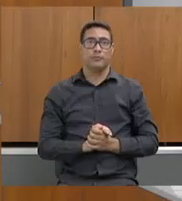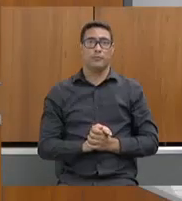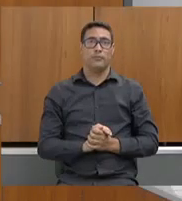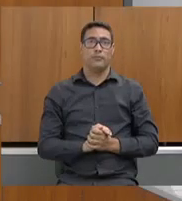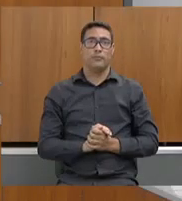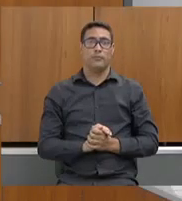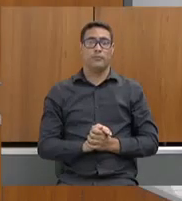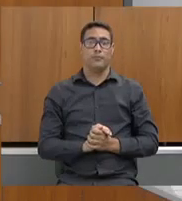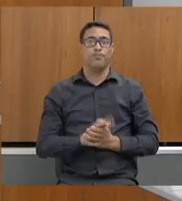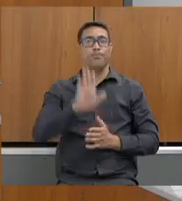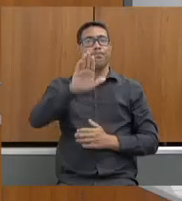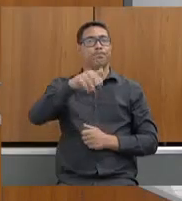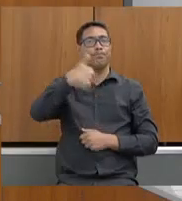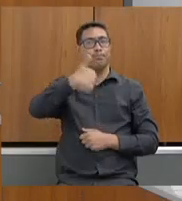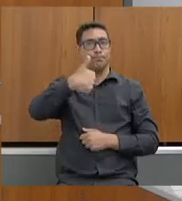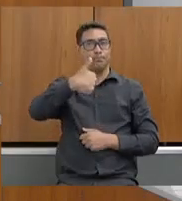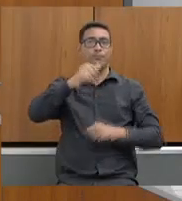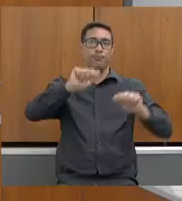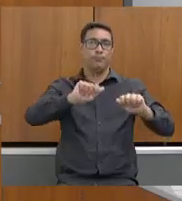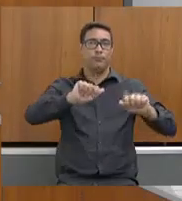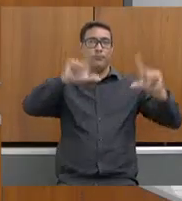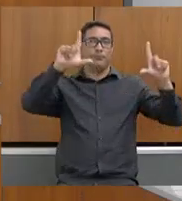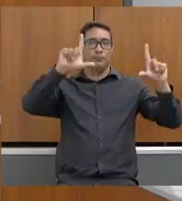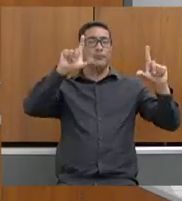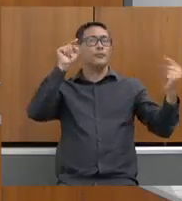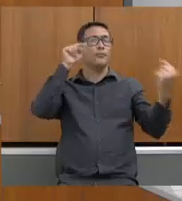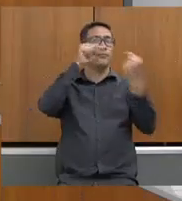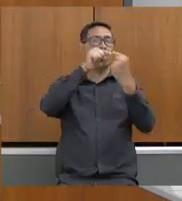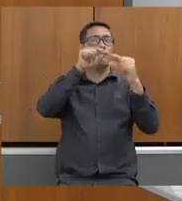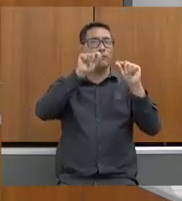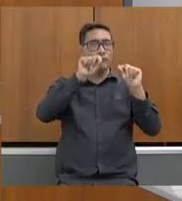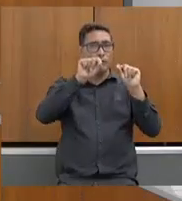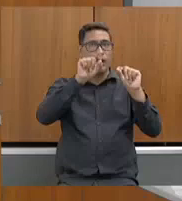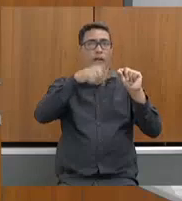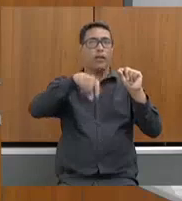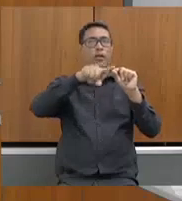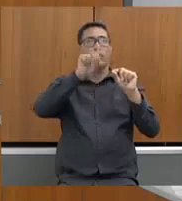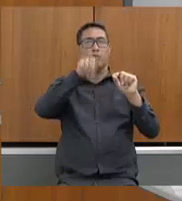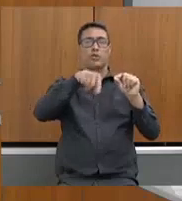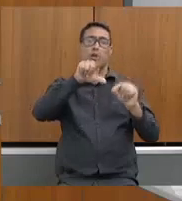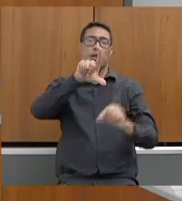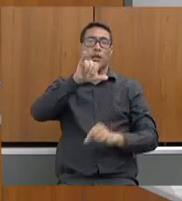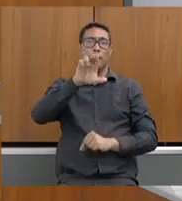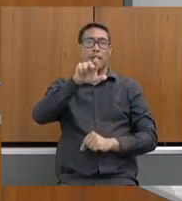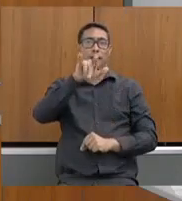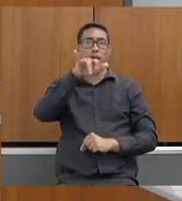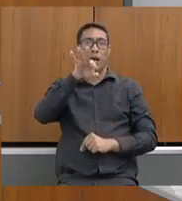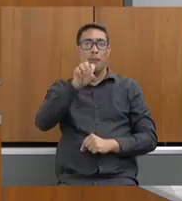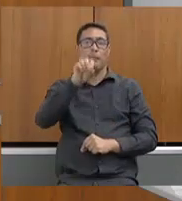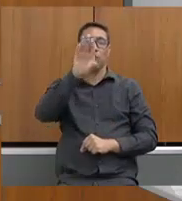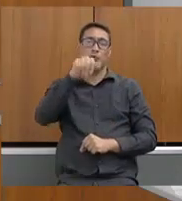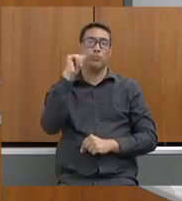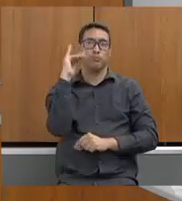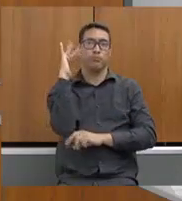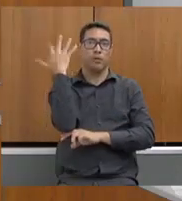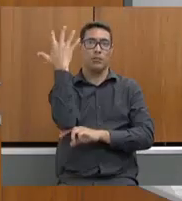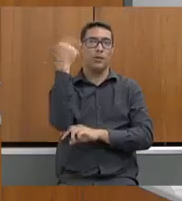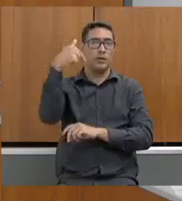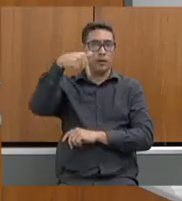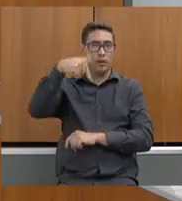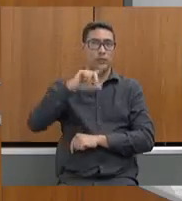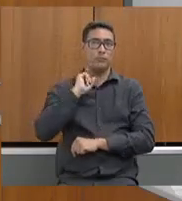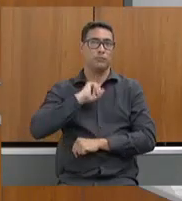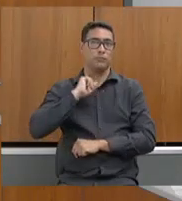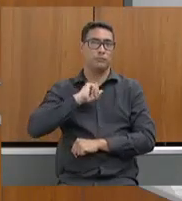Bem, o primeiro slide, então, refere-se à redução do passivo de licenciamento ambiental no Estado de Minas Gerais.